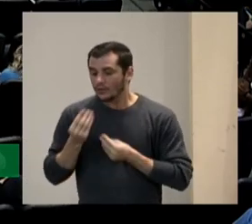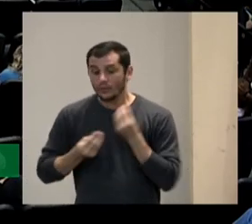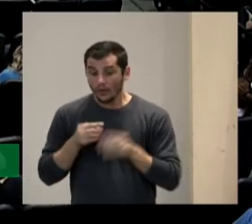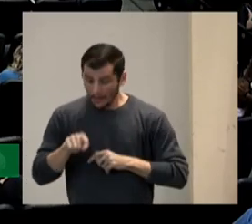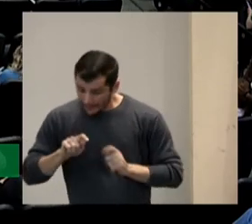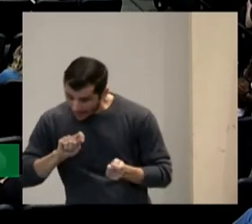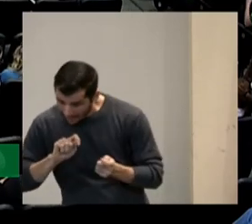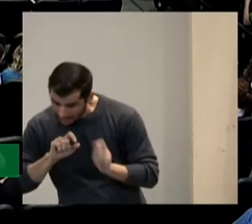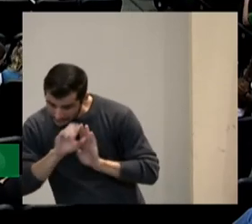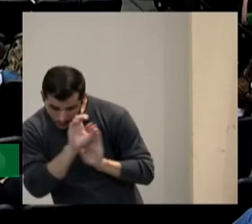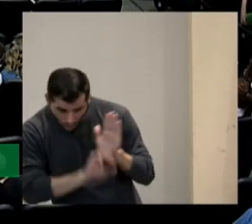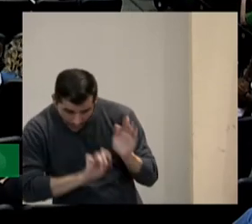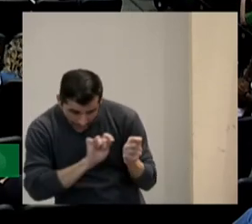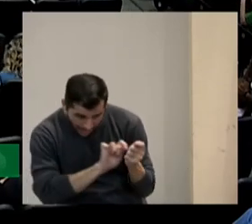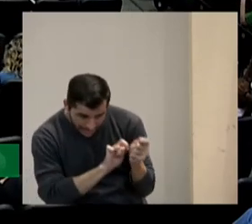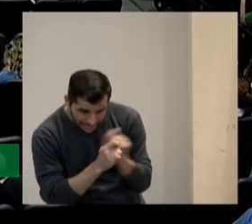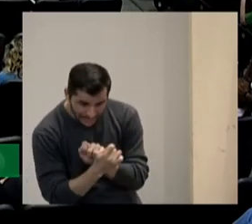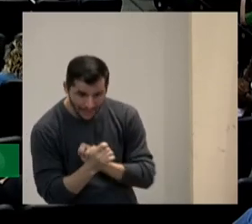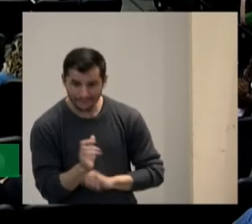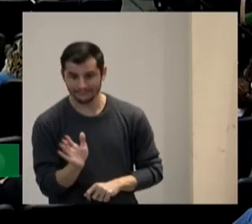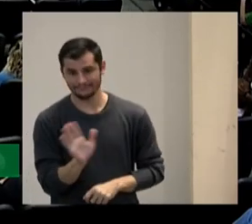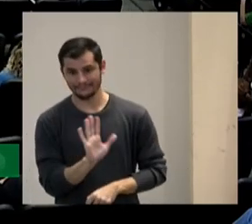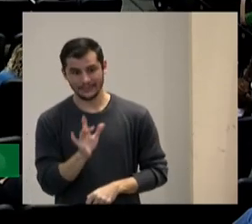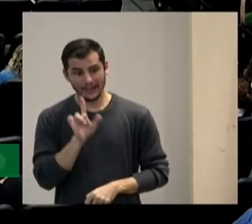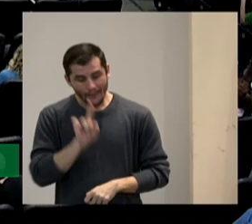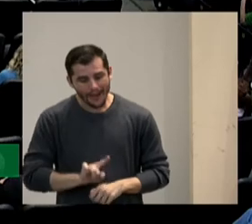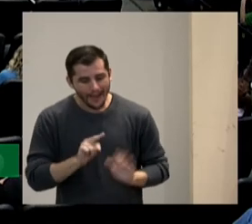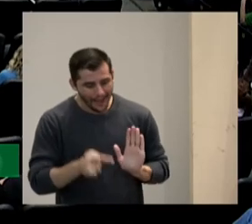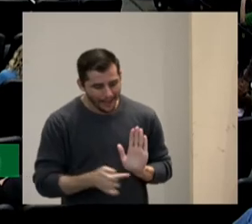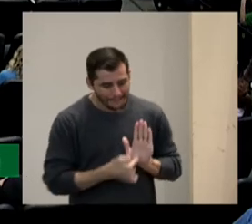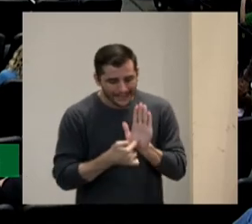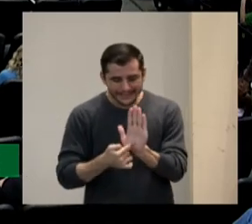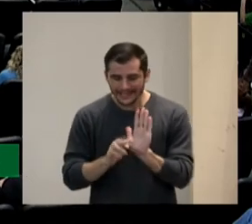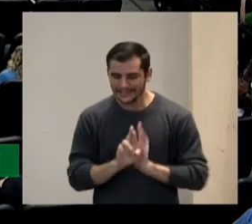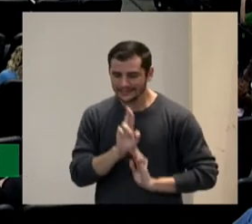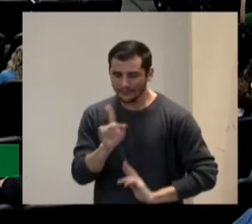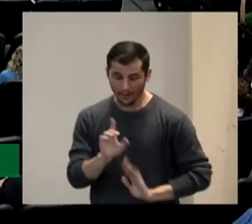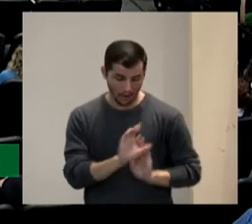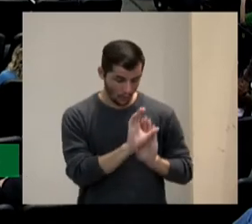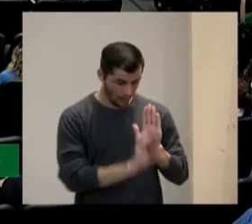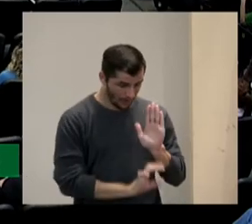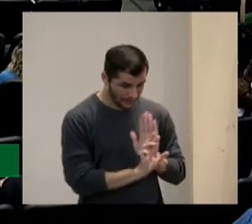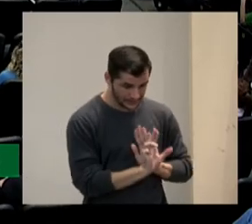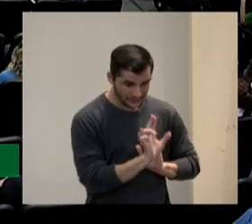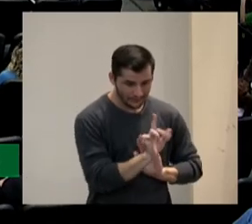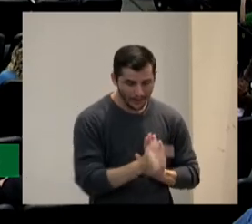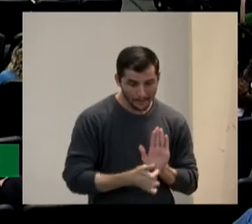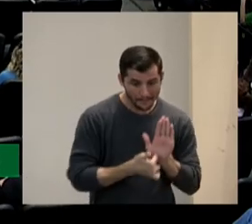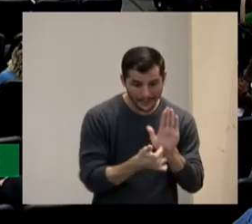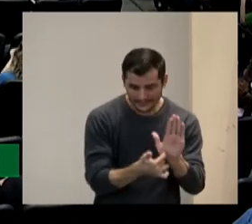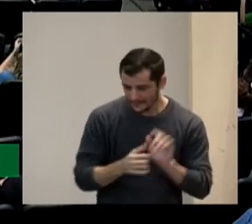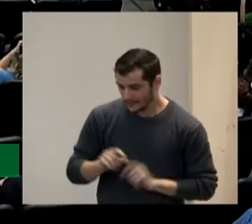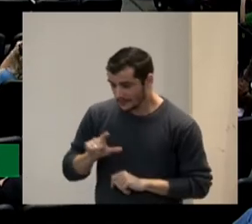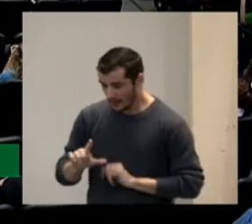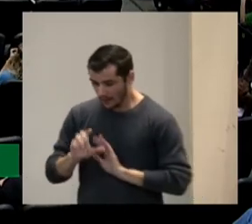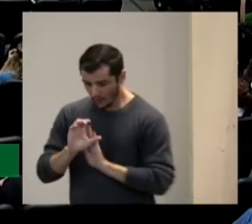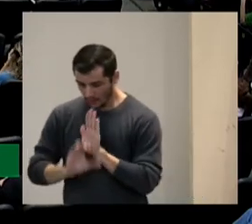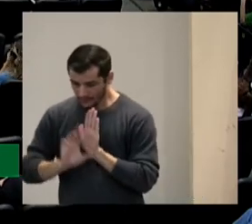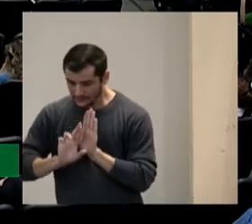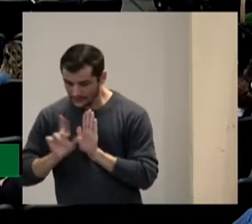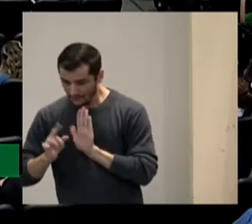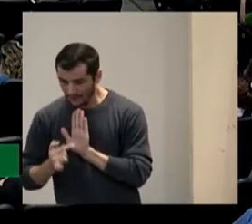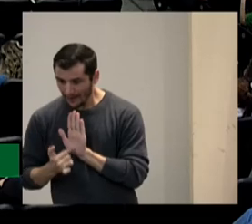adaptado e sim apresentado de forma diferente condicente com as características com